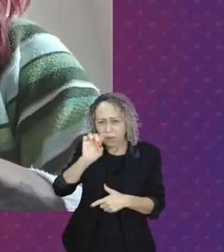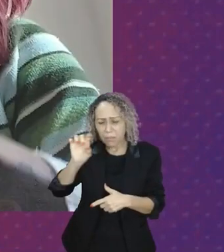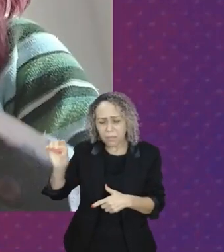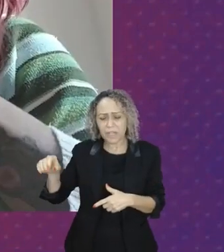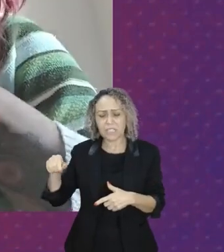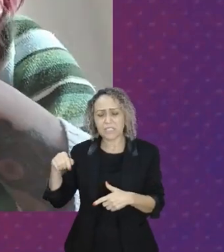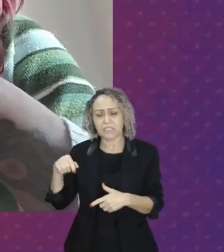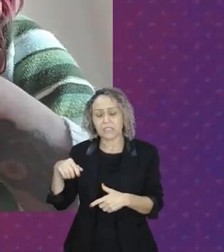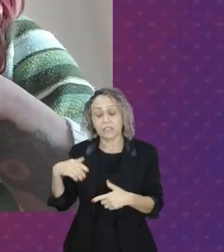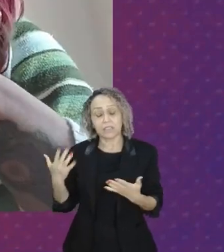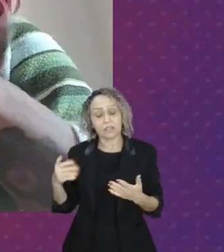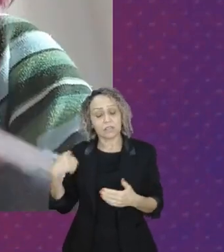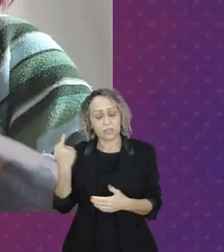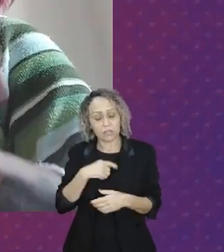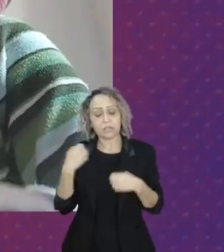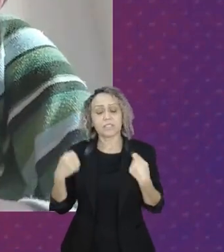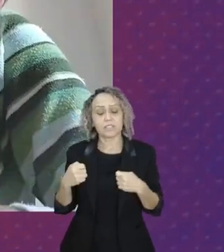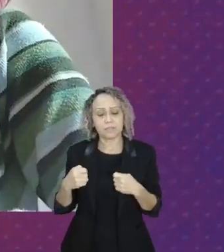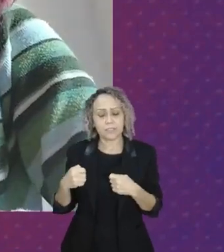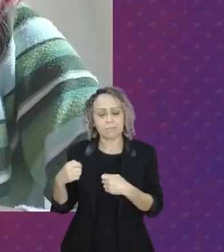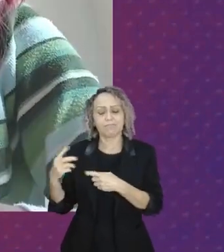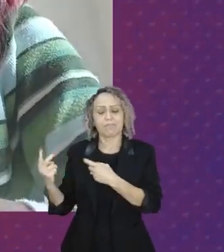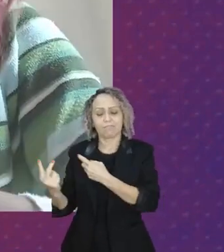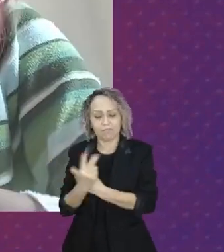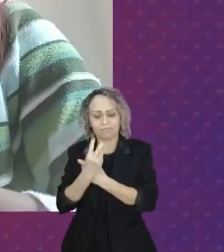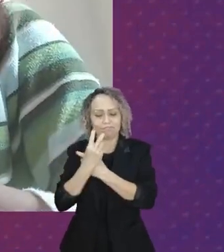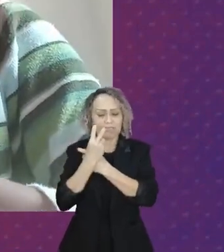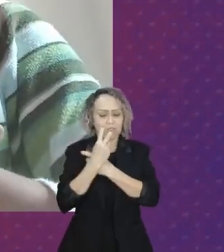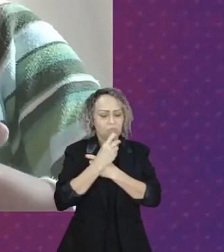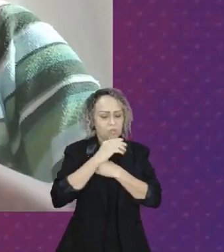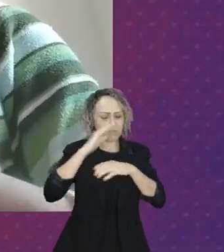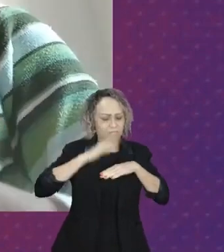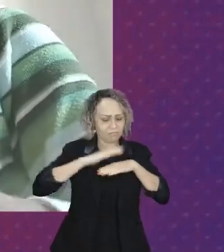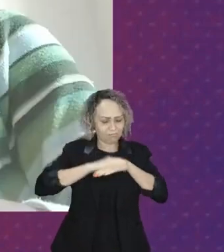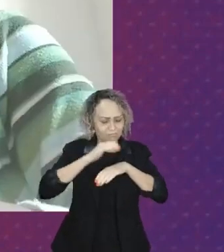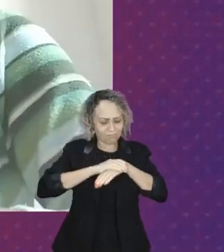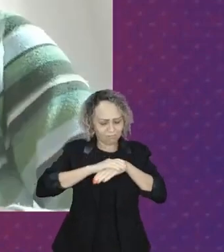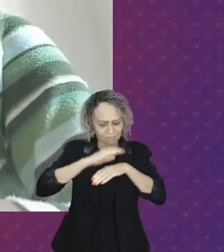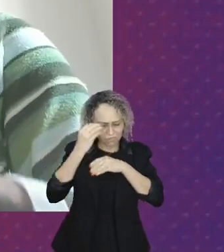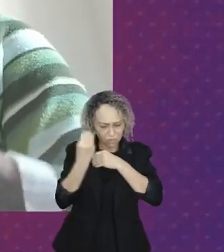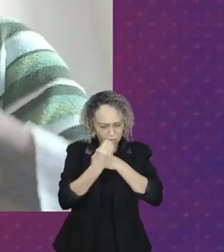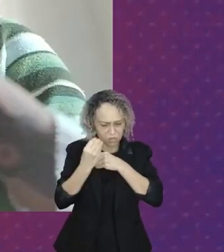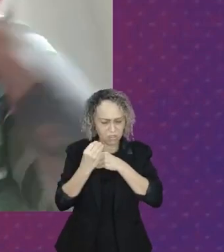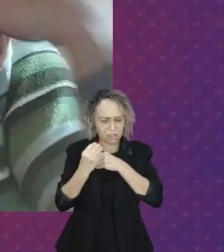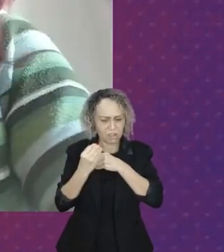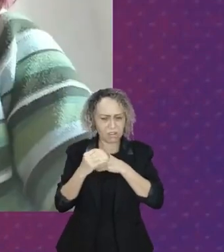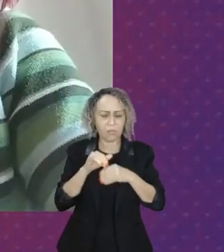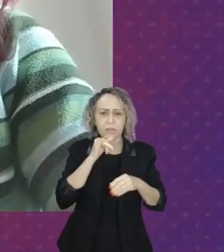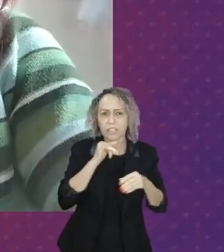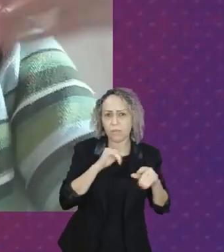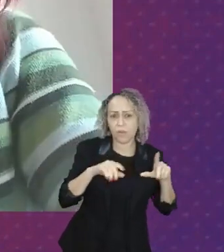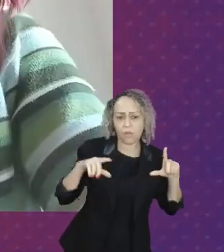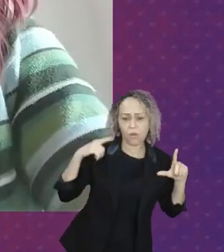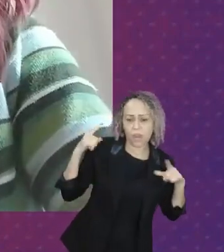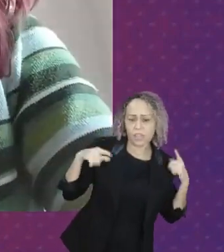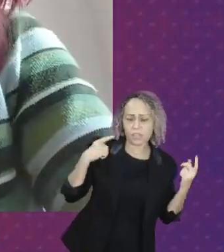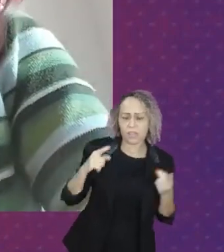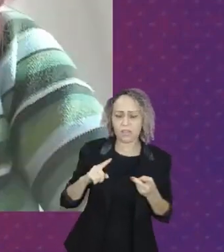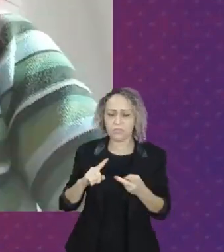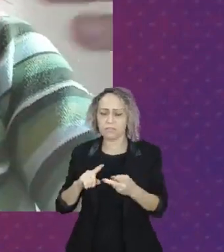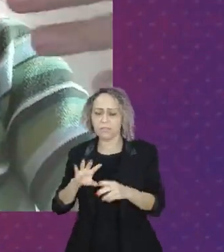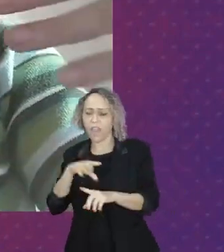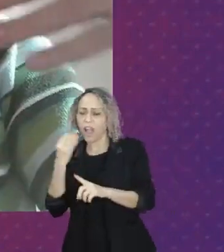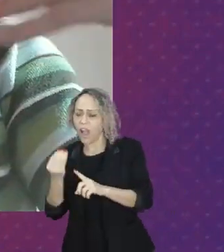a arte, eles podem estar imprimidos aí nesse autocuidado, porque a arte liberta, educa,